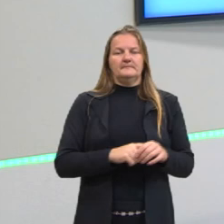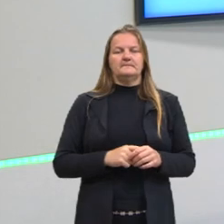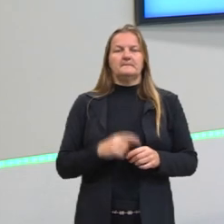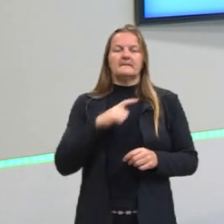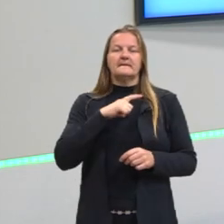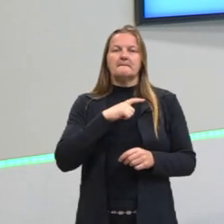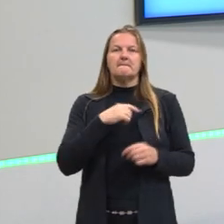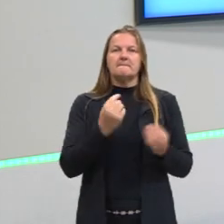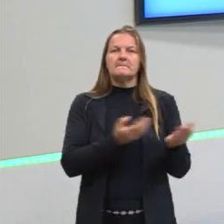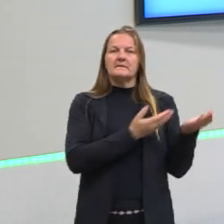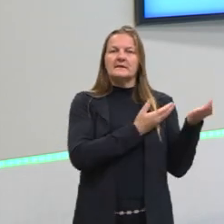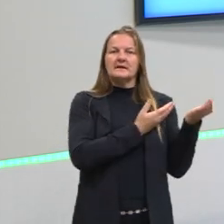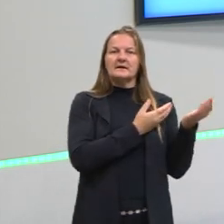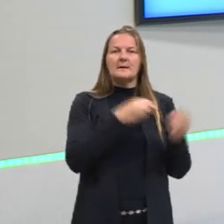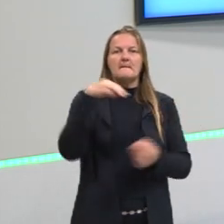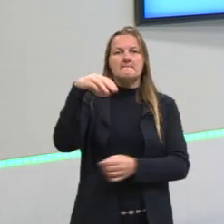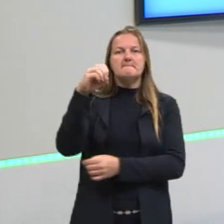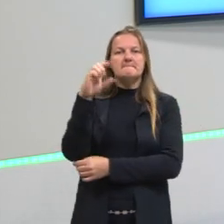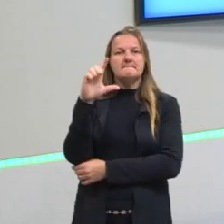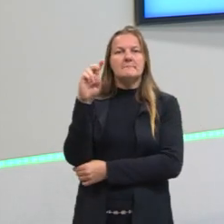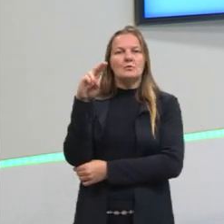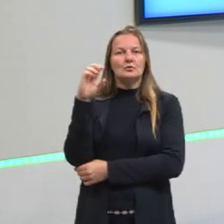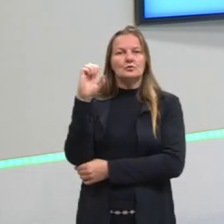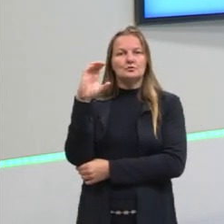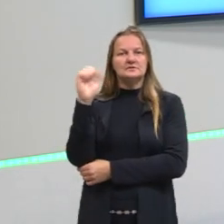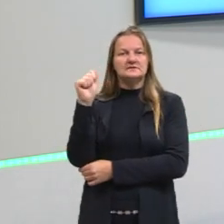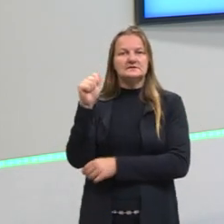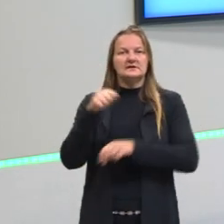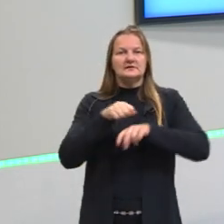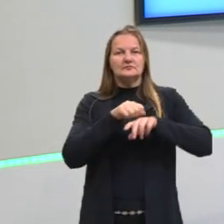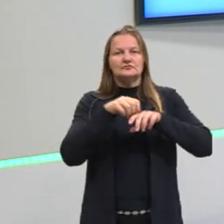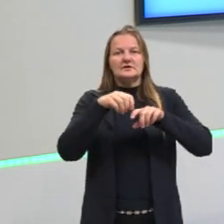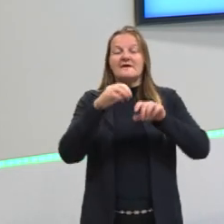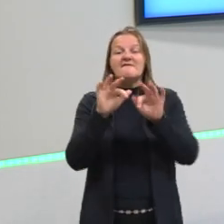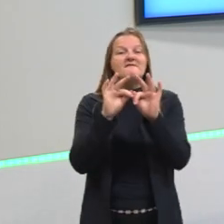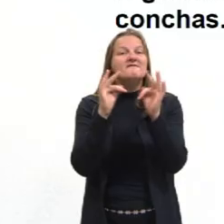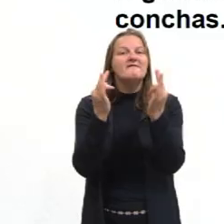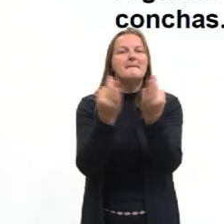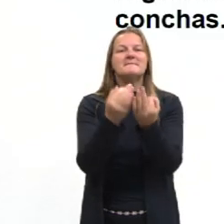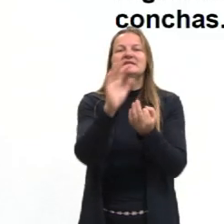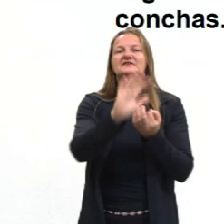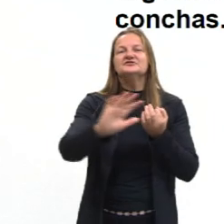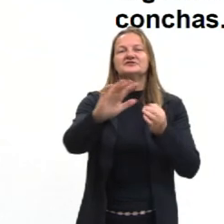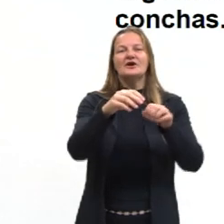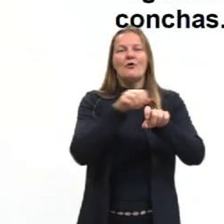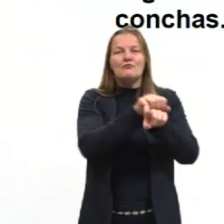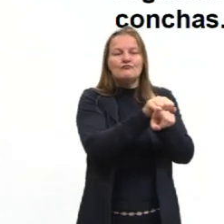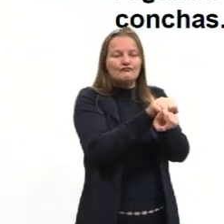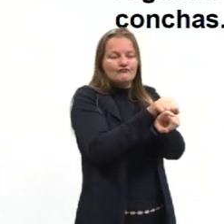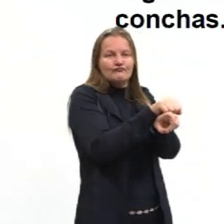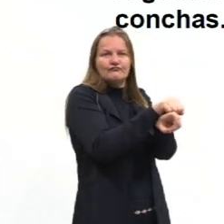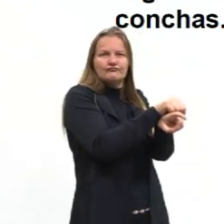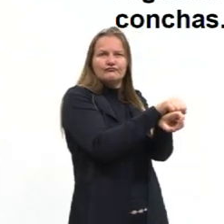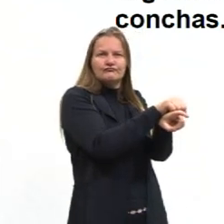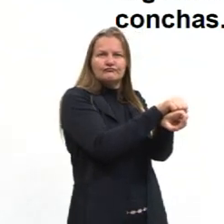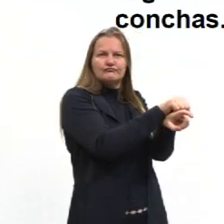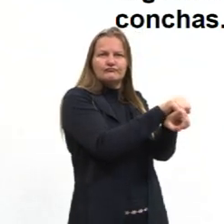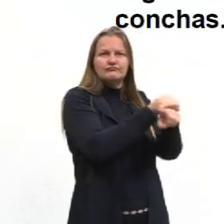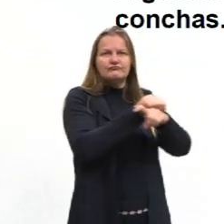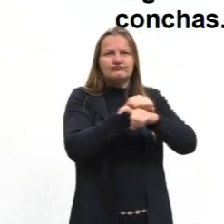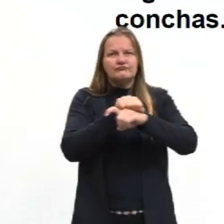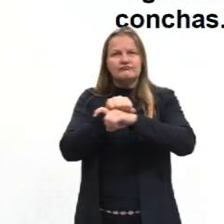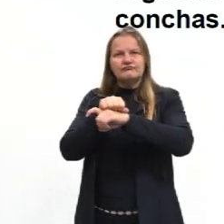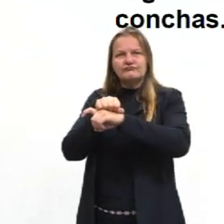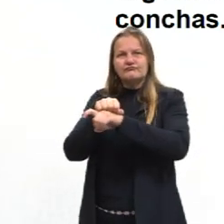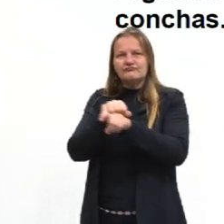ninguém, gente? Só para deixar claro isso. Filo molusca. Filo molusca, eles vão apresentar o corpo